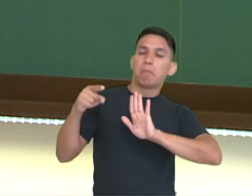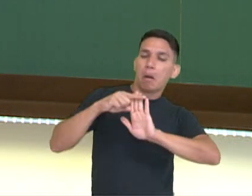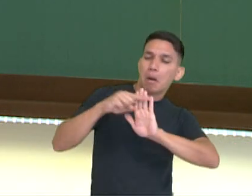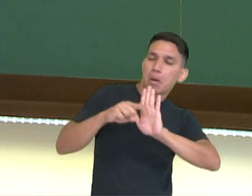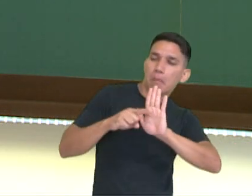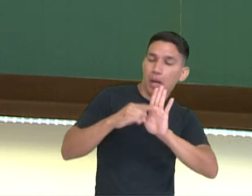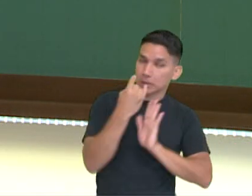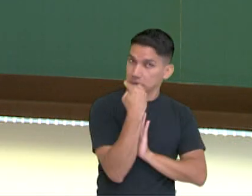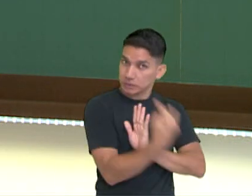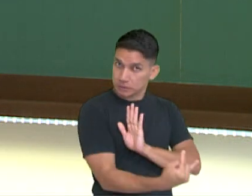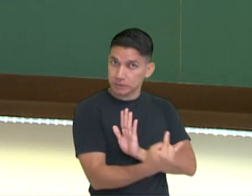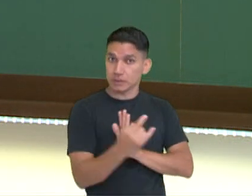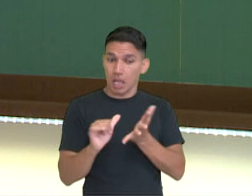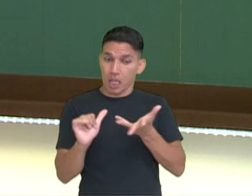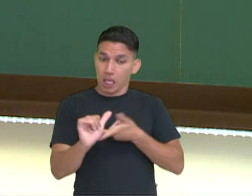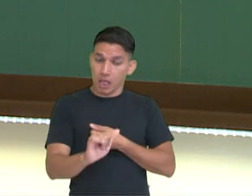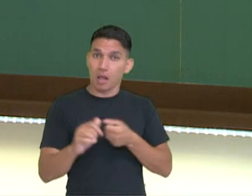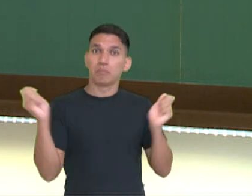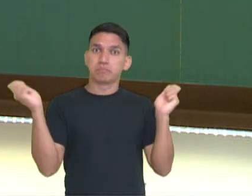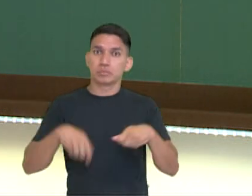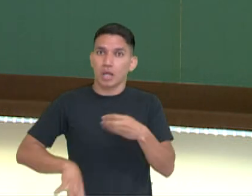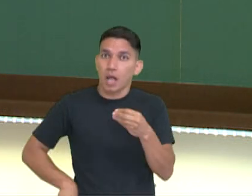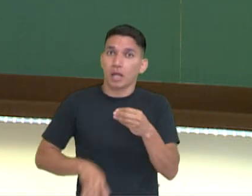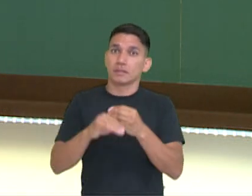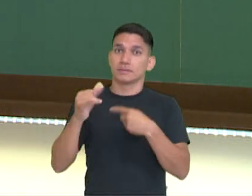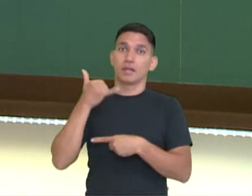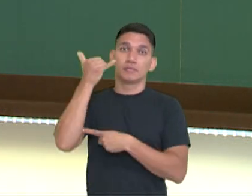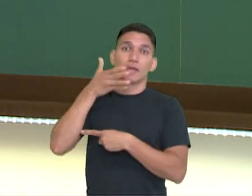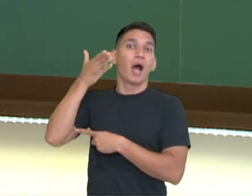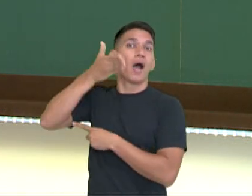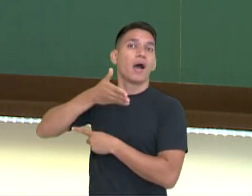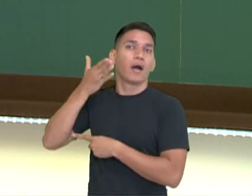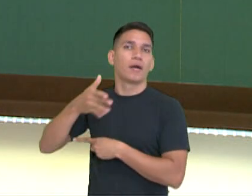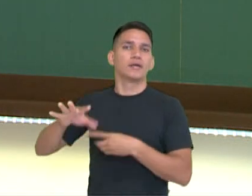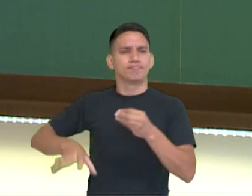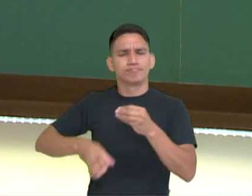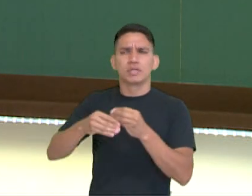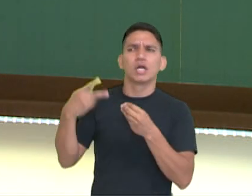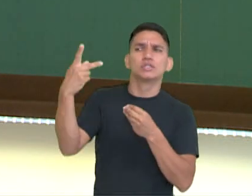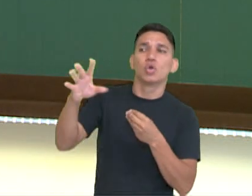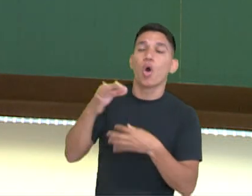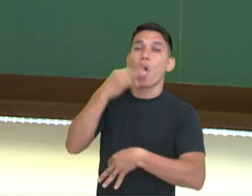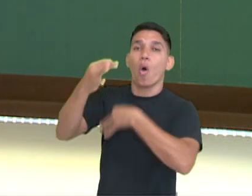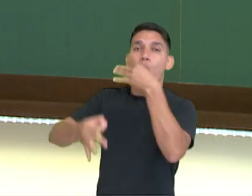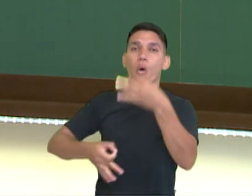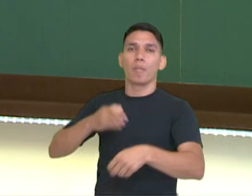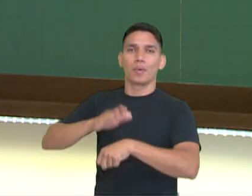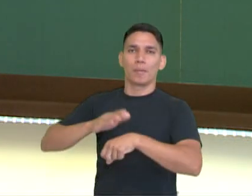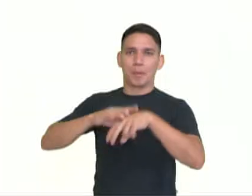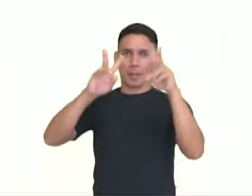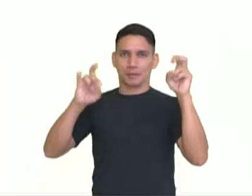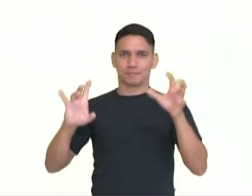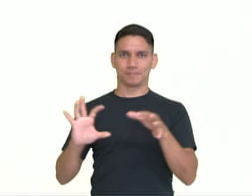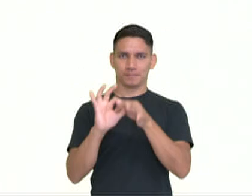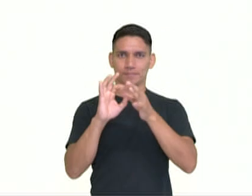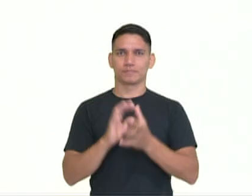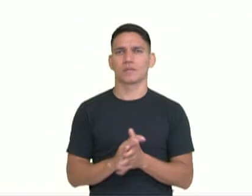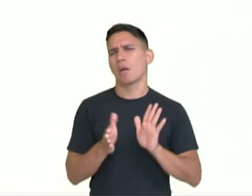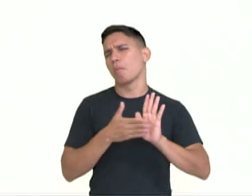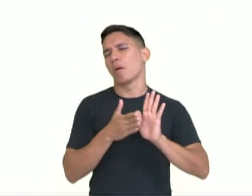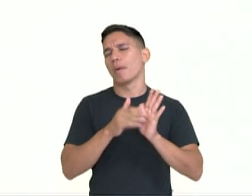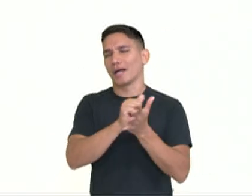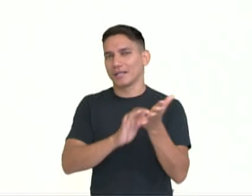trazer elementos que reforcem a argumentação e elencar opiniões do entrevistado sobre o tema. Uma proposta aqui de atividade,